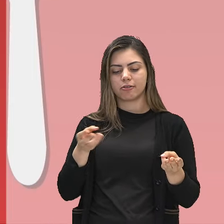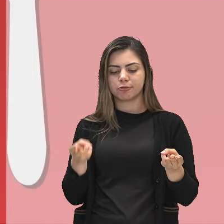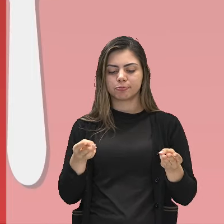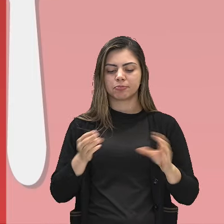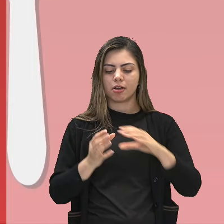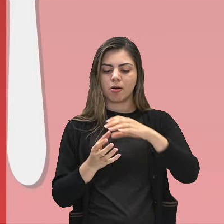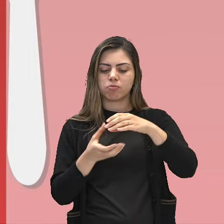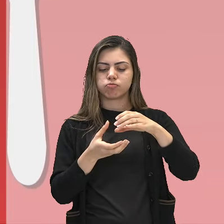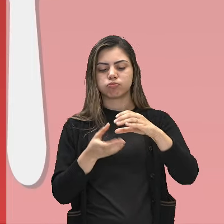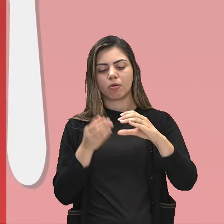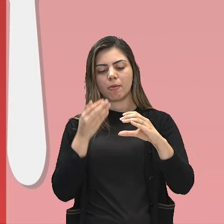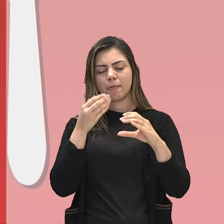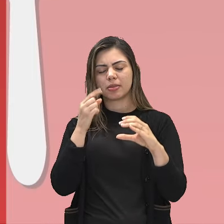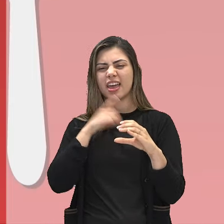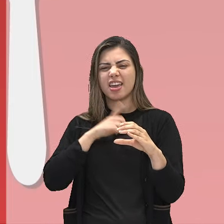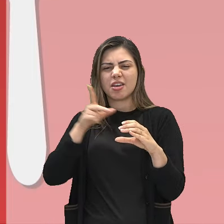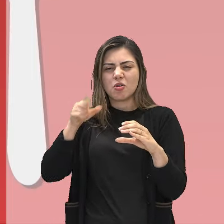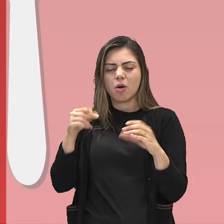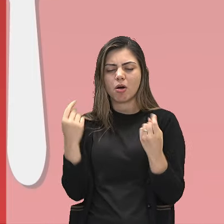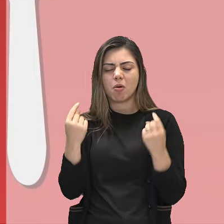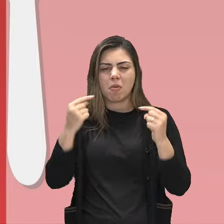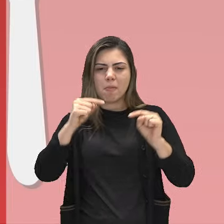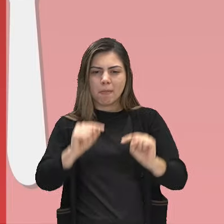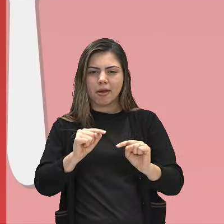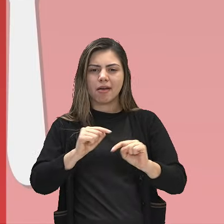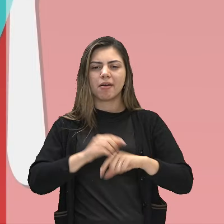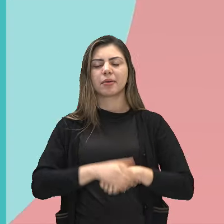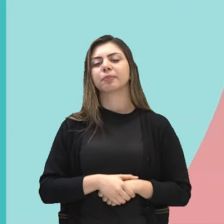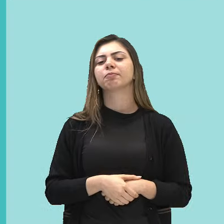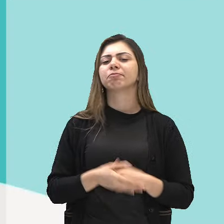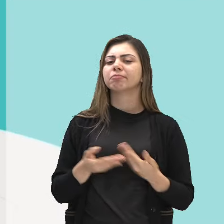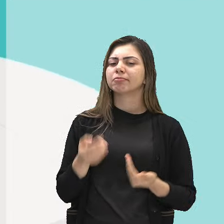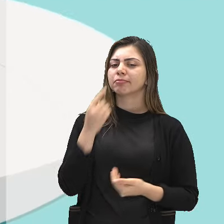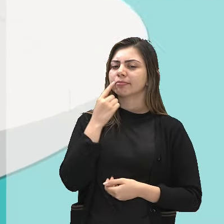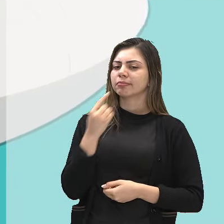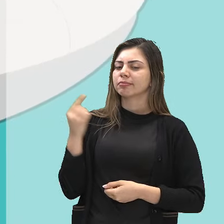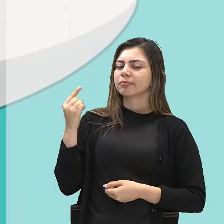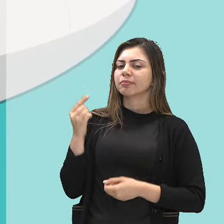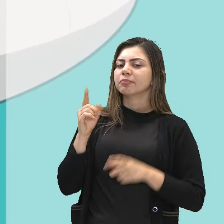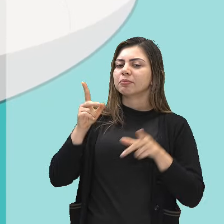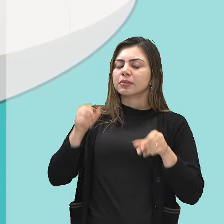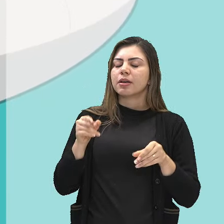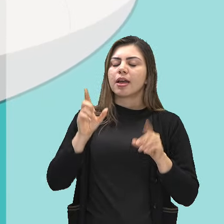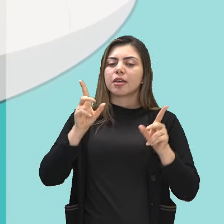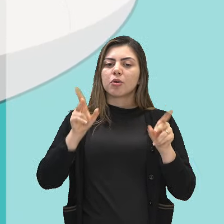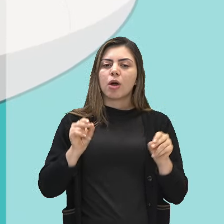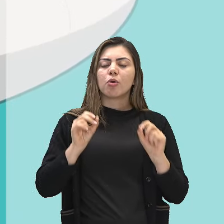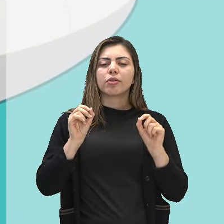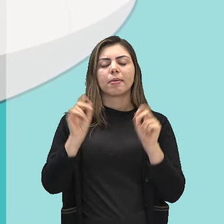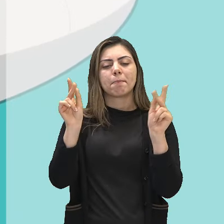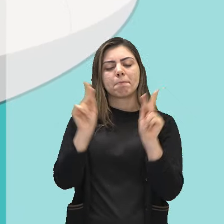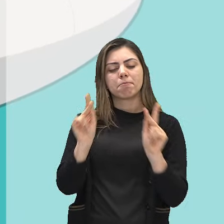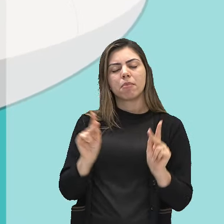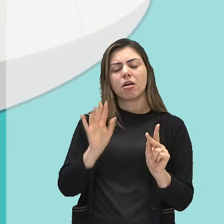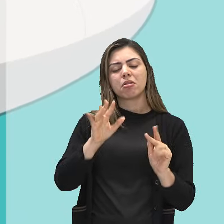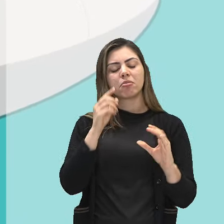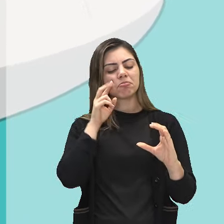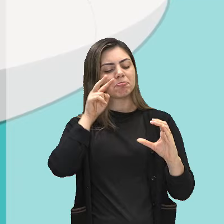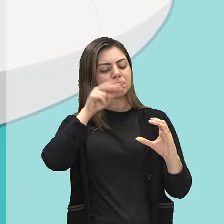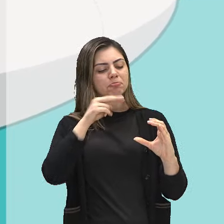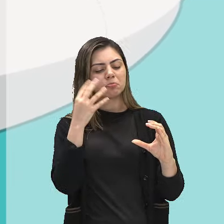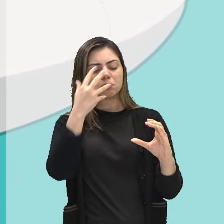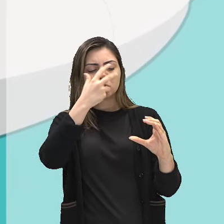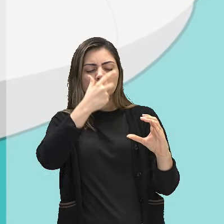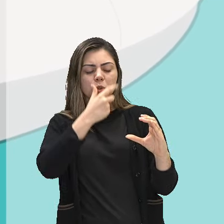ameaçando-a com a frieza habitual dos metais. Aquele momento de harmonia, de beleza simples, era